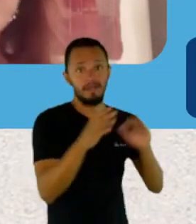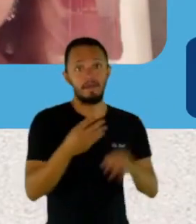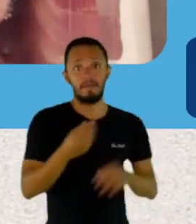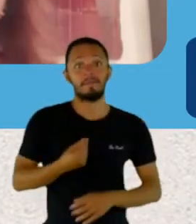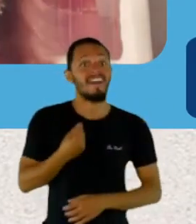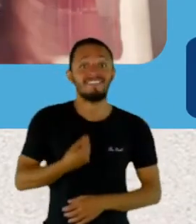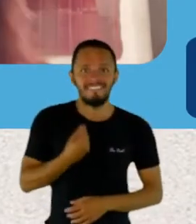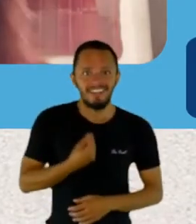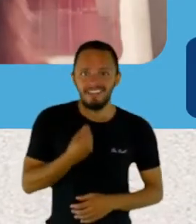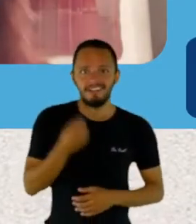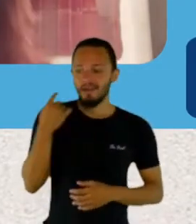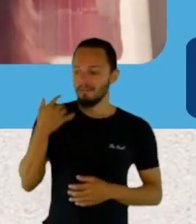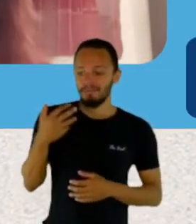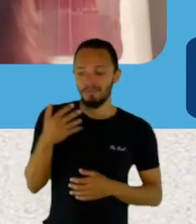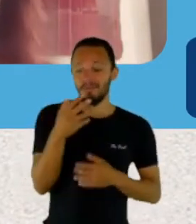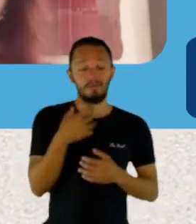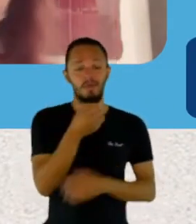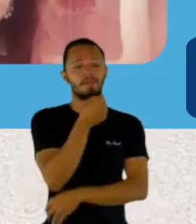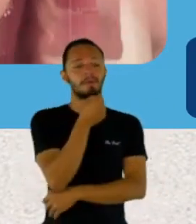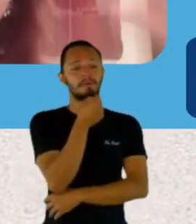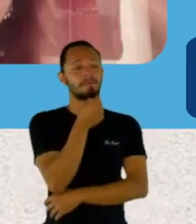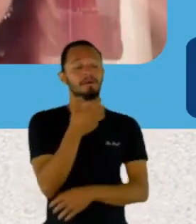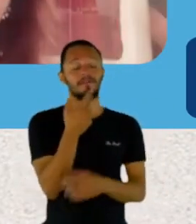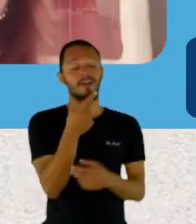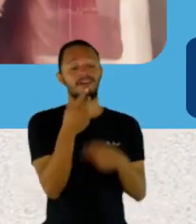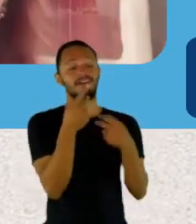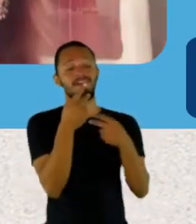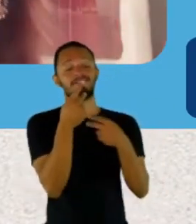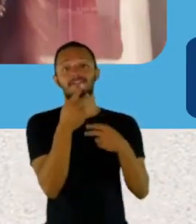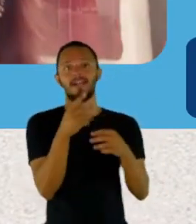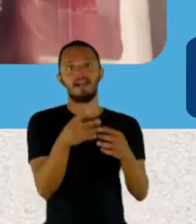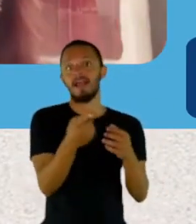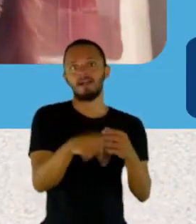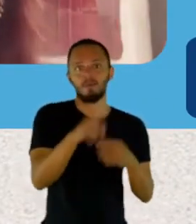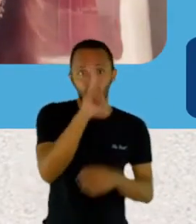motorista do Uber sem nem prestar atenção. No ano que foi, eu já falei tudo.